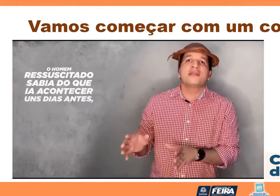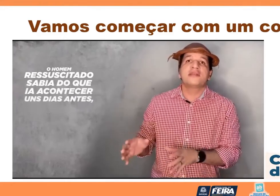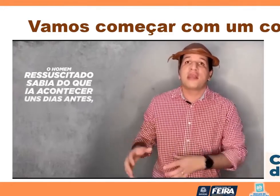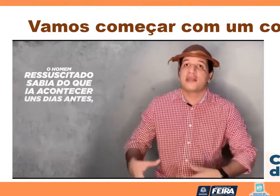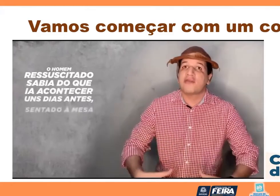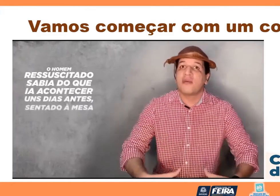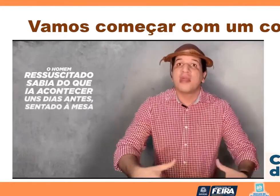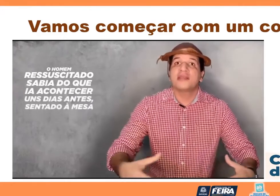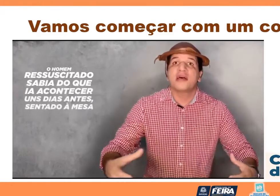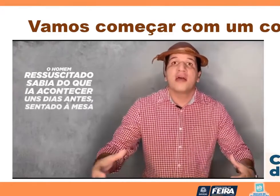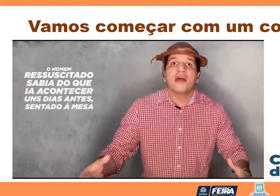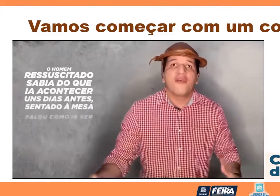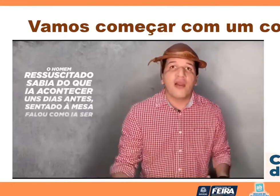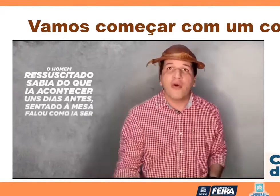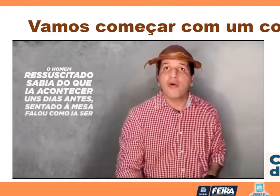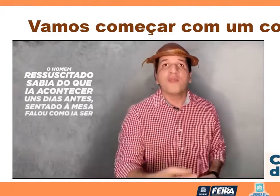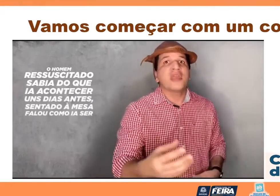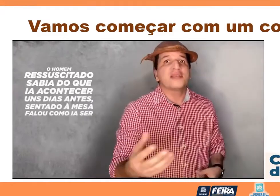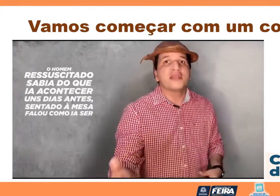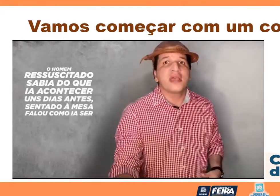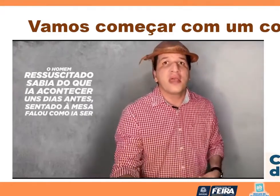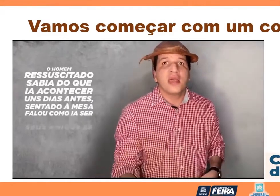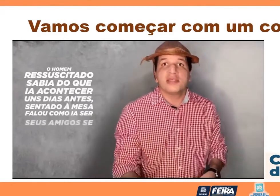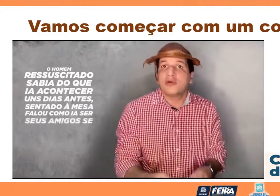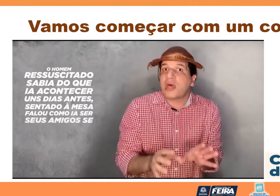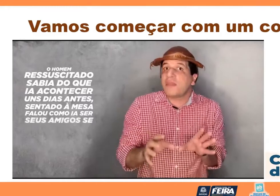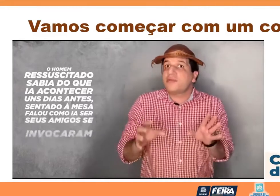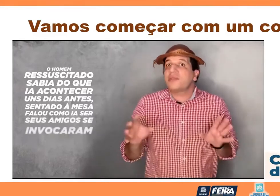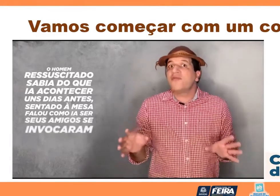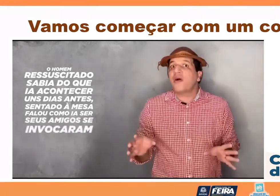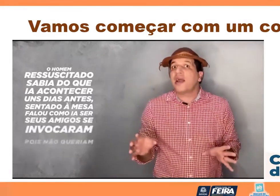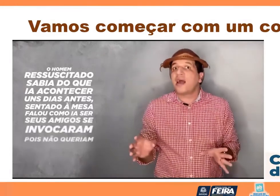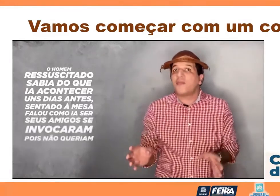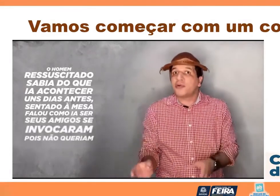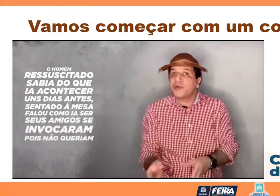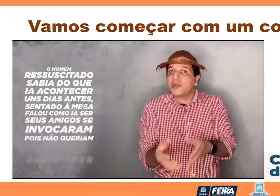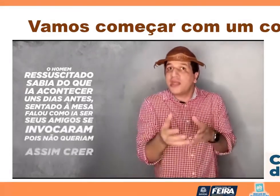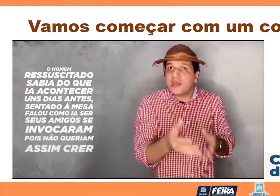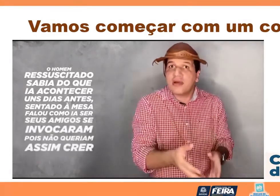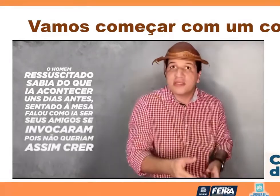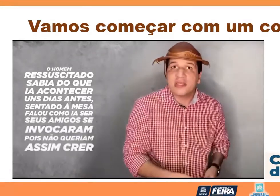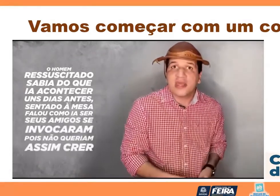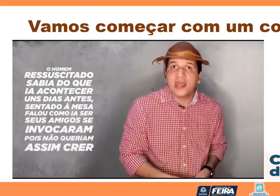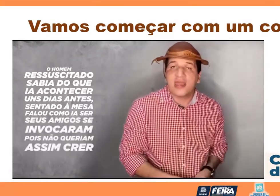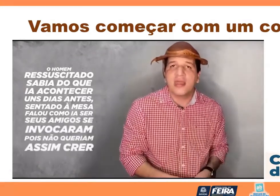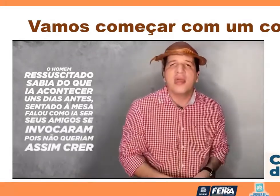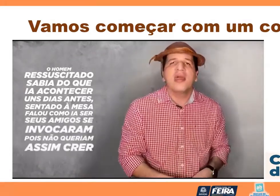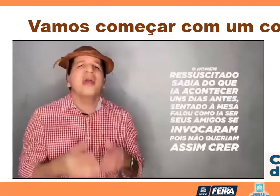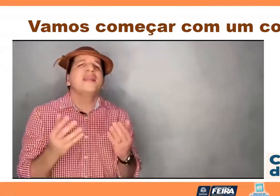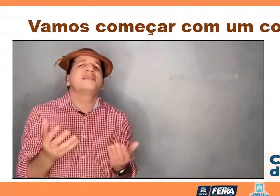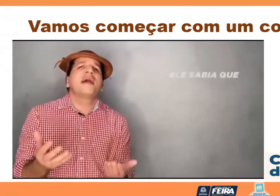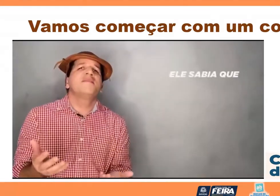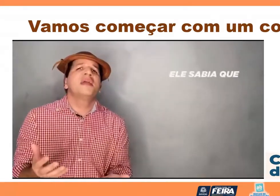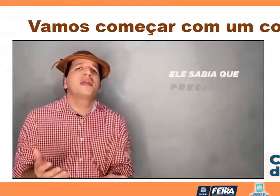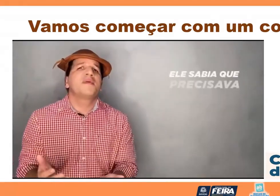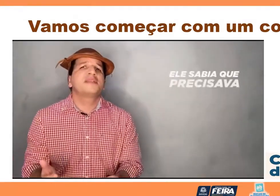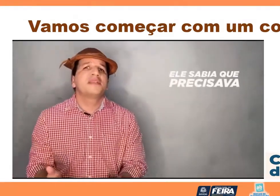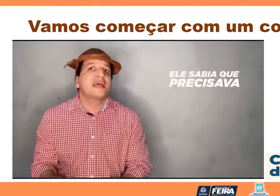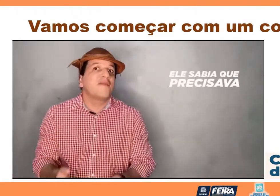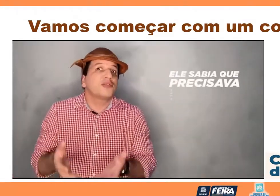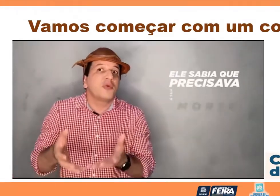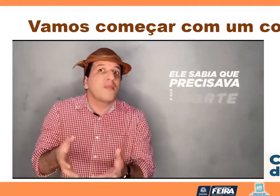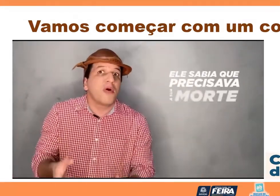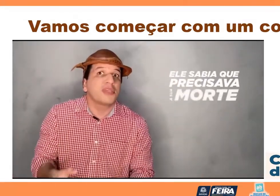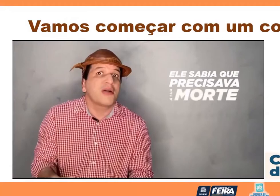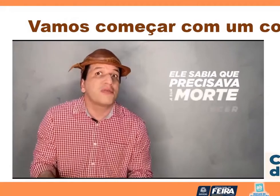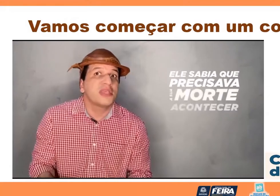Uns dias antes, sentado à mesa, falou como ia ser. Seus amigos se invocaram, pois não queriam assim crer. Ele sabia que